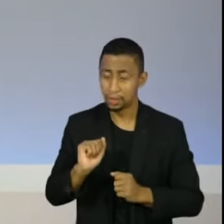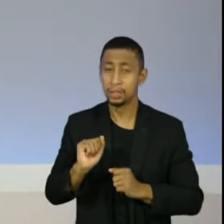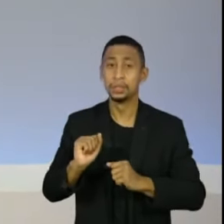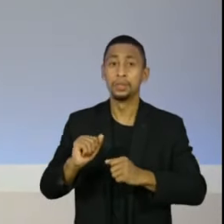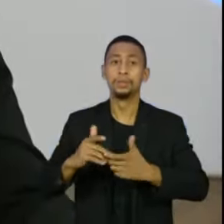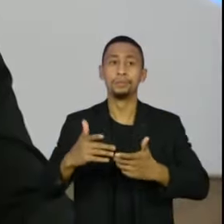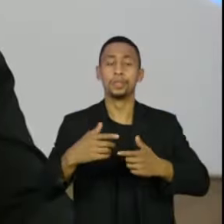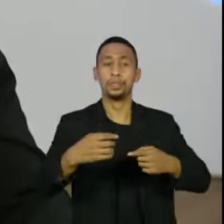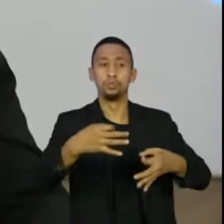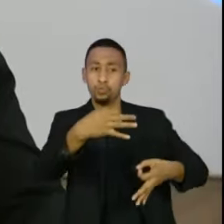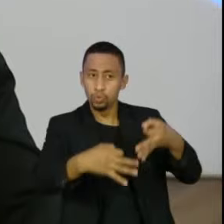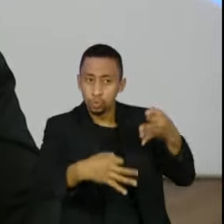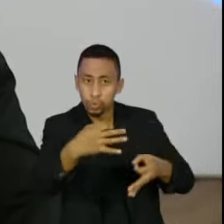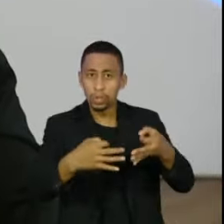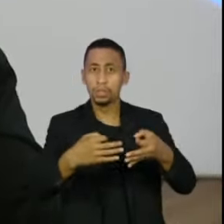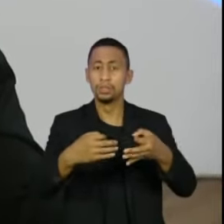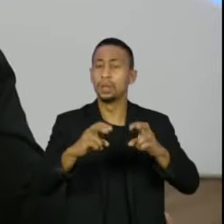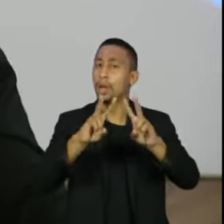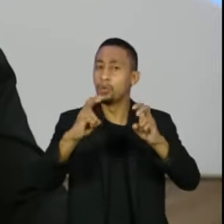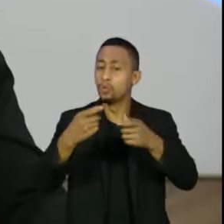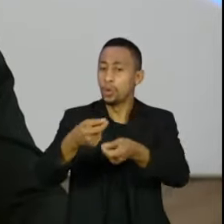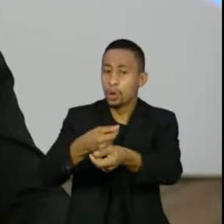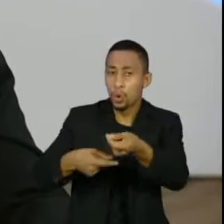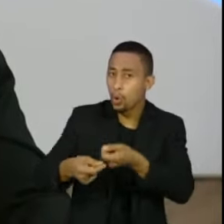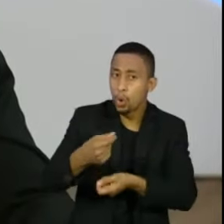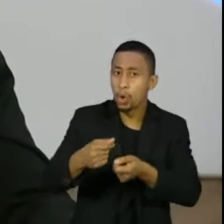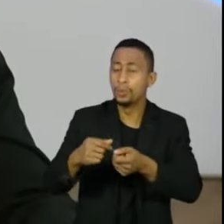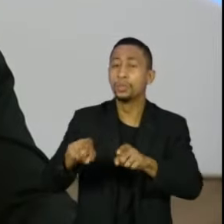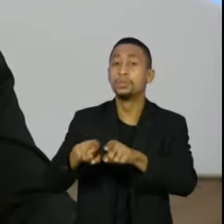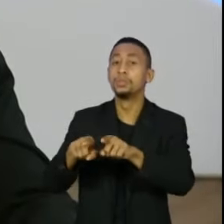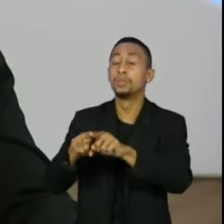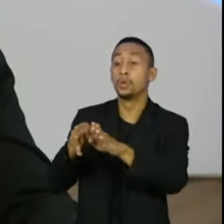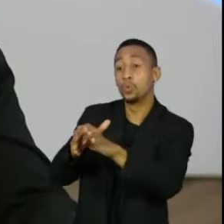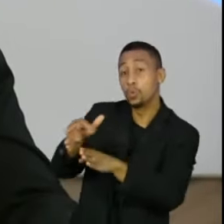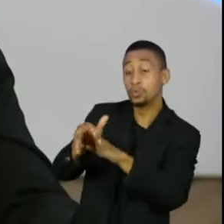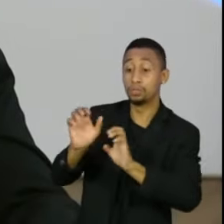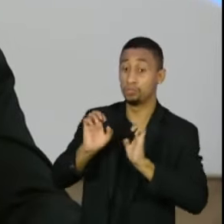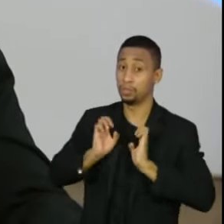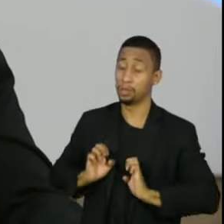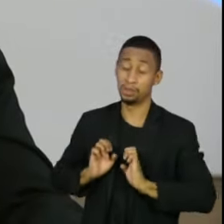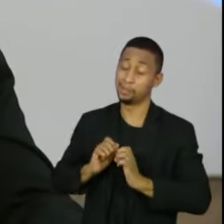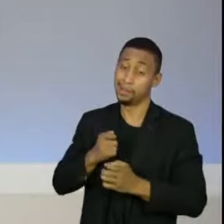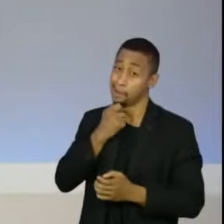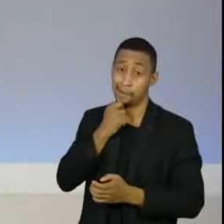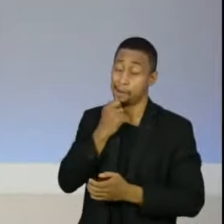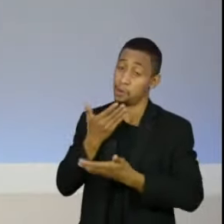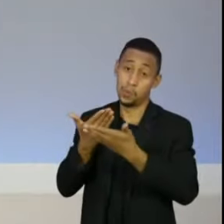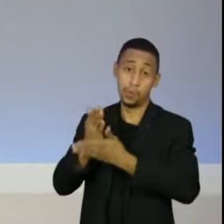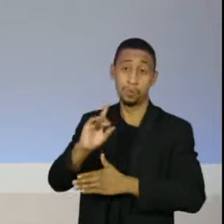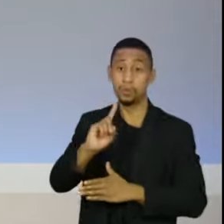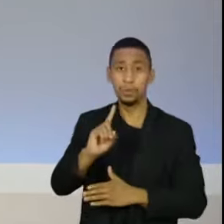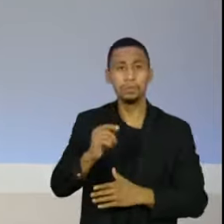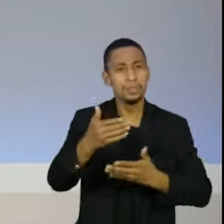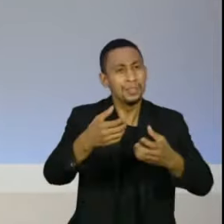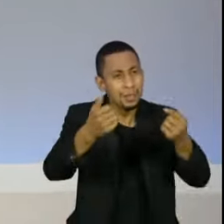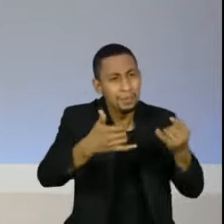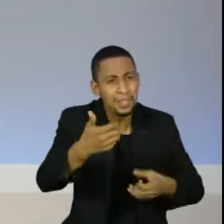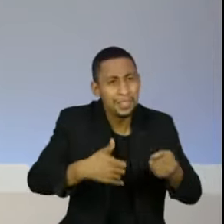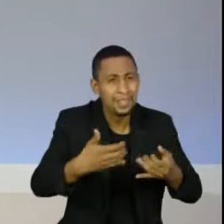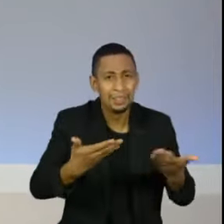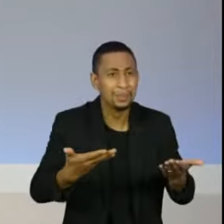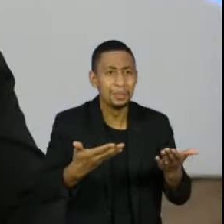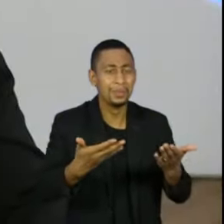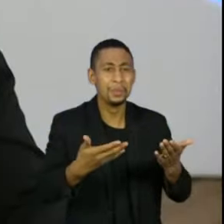Justiça, a Comissão de Assuntos Econômicos e não temos o funcionamento também do Conselho de Ética. Mas a Câmara instalou o Conselho de Ética dela, por que o Senado não pode